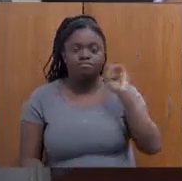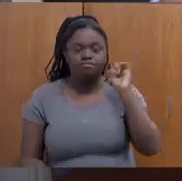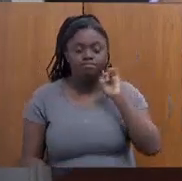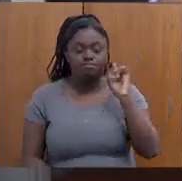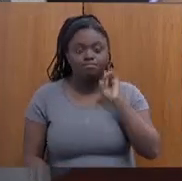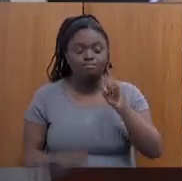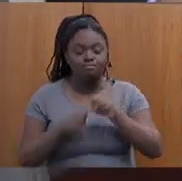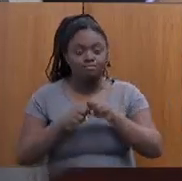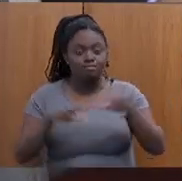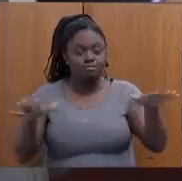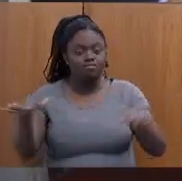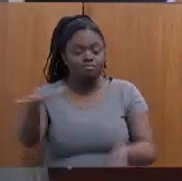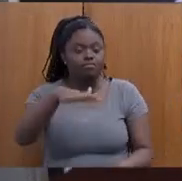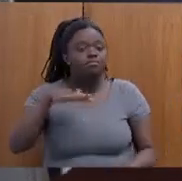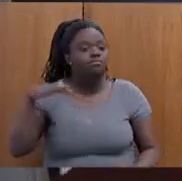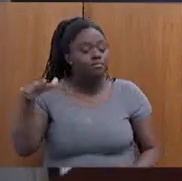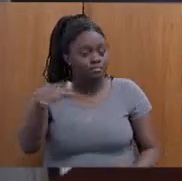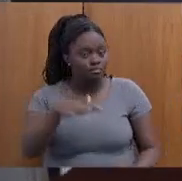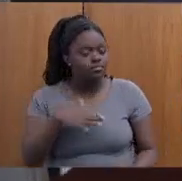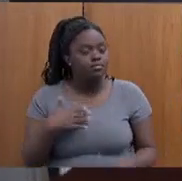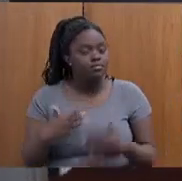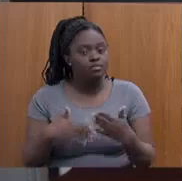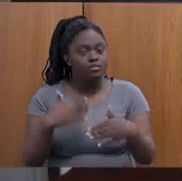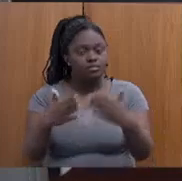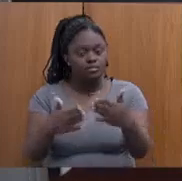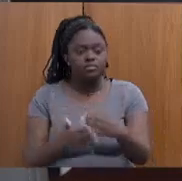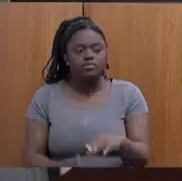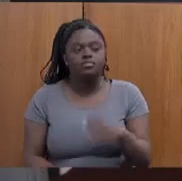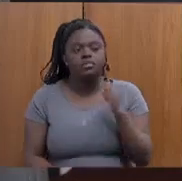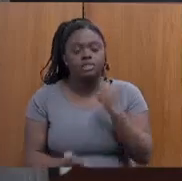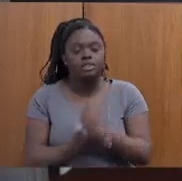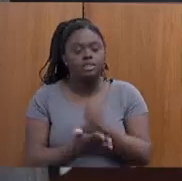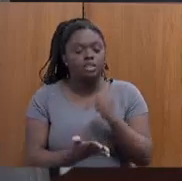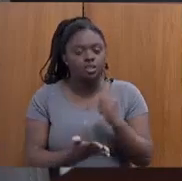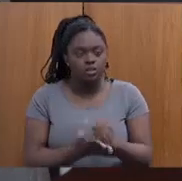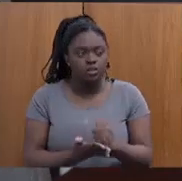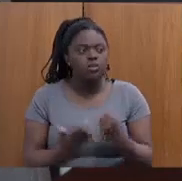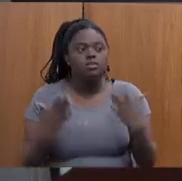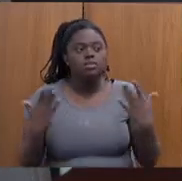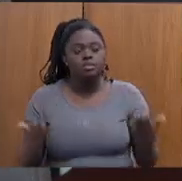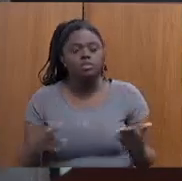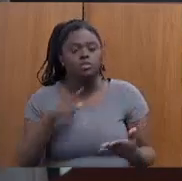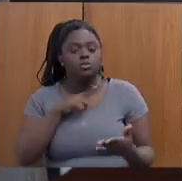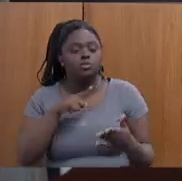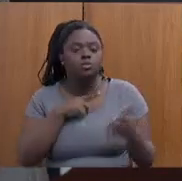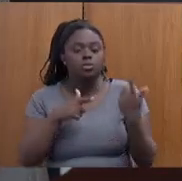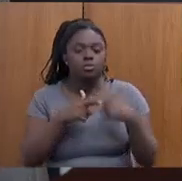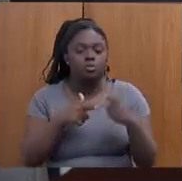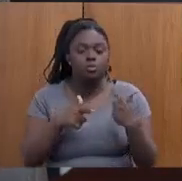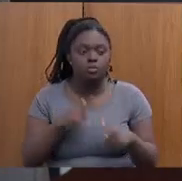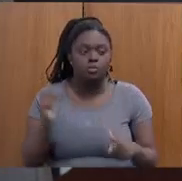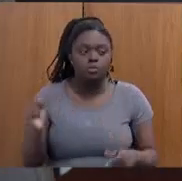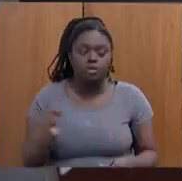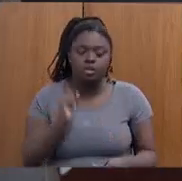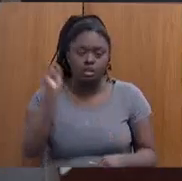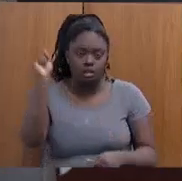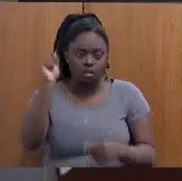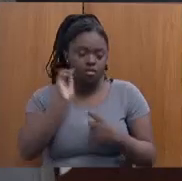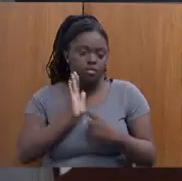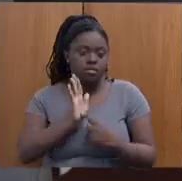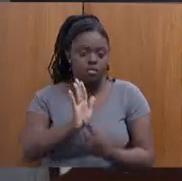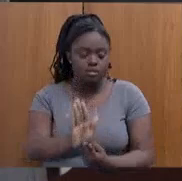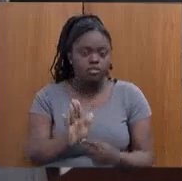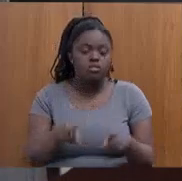ampliaram suas áreas no processo de cartórios. Então, nós temos um problema grave que violam. Ou seja, eu também